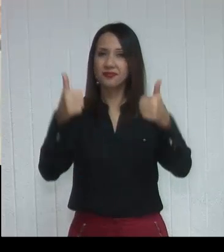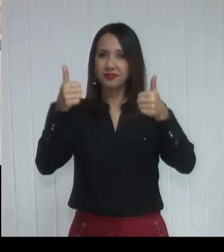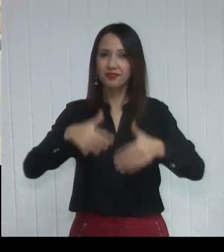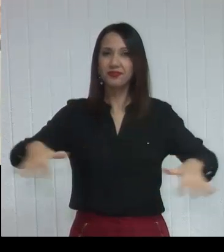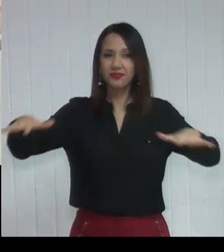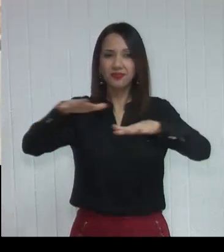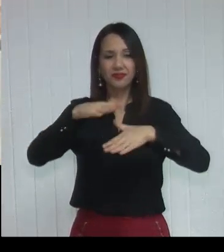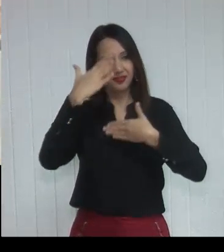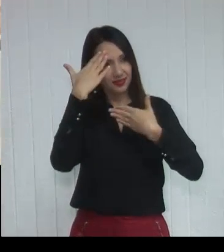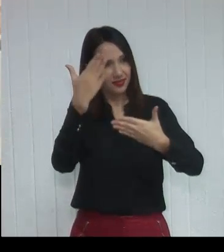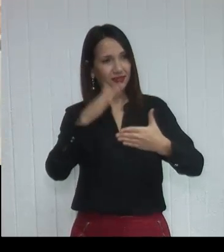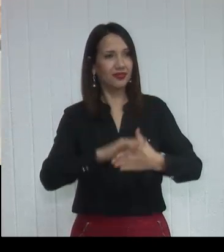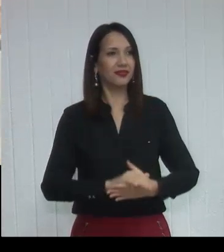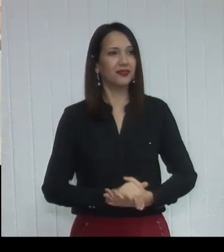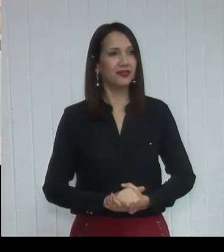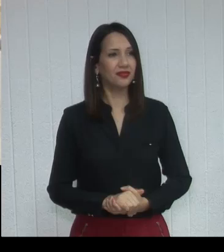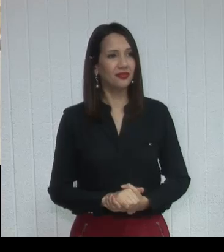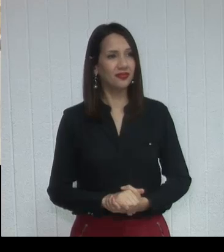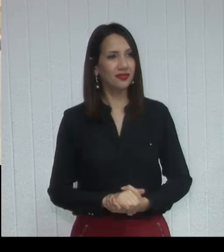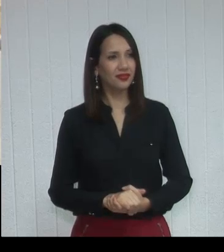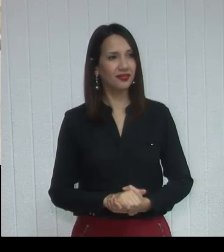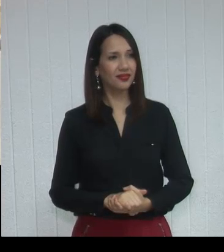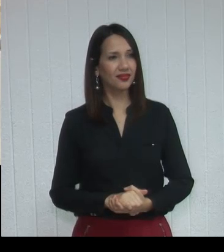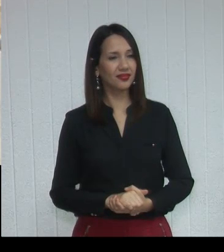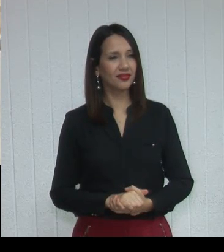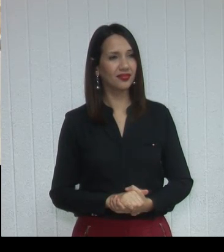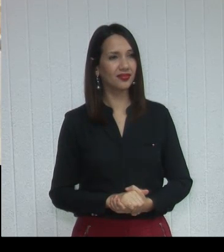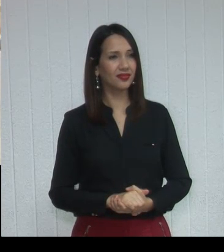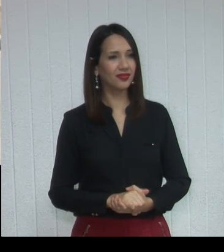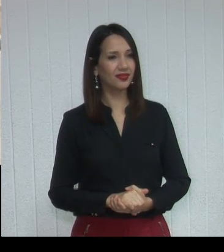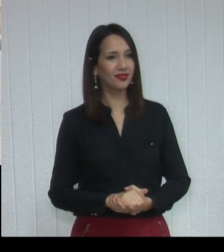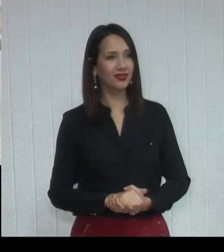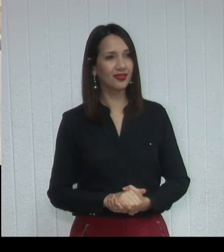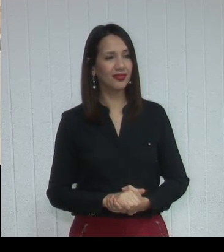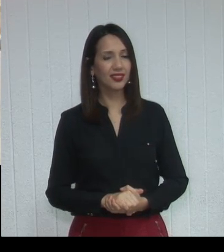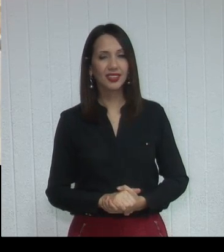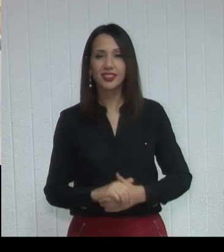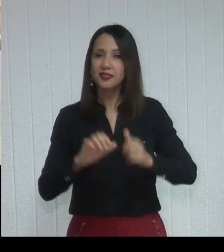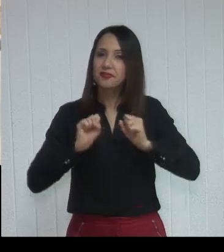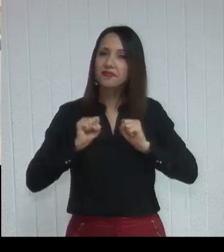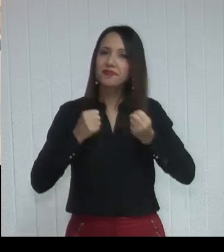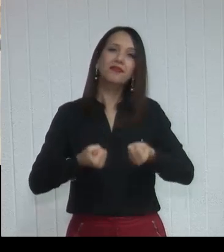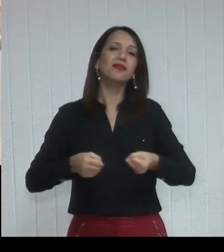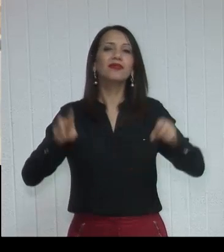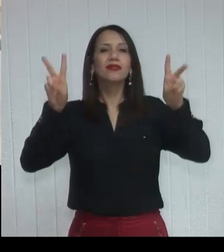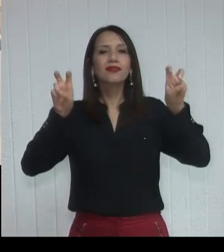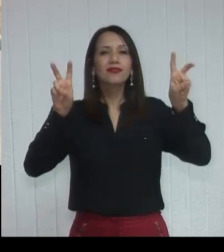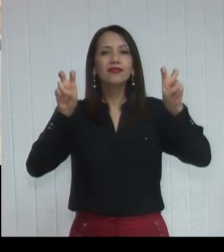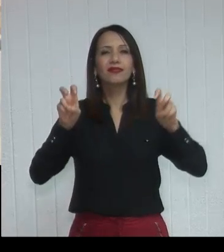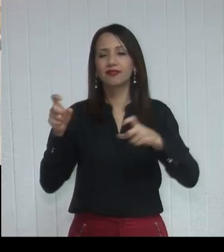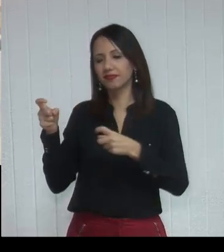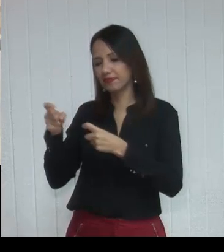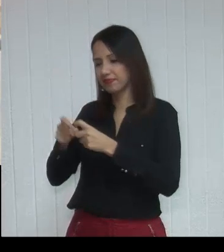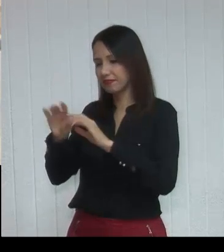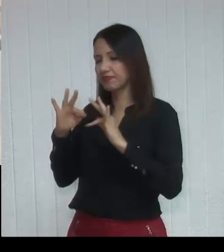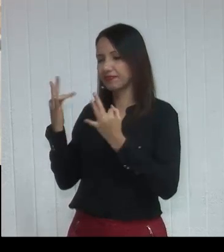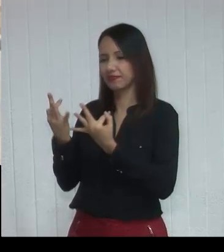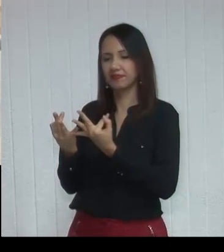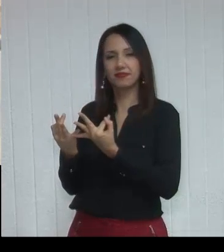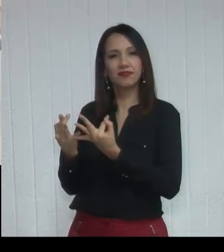para o bairro. Obrigado. Isso mesmo. Reforçando as questões do médico da família, é